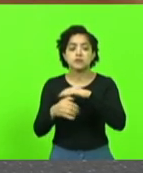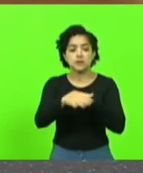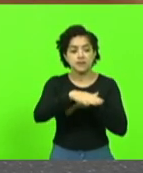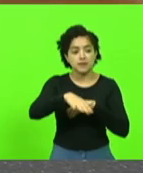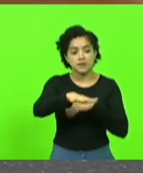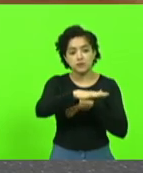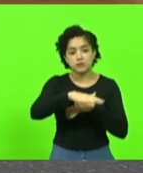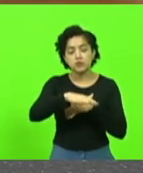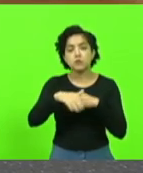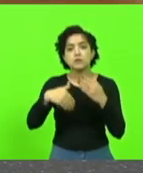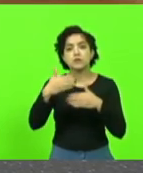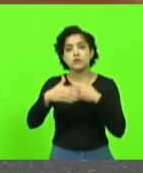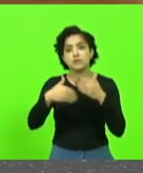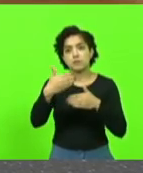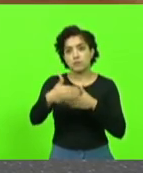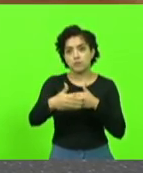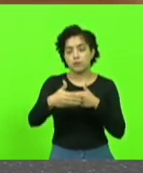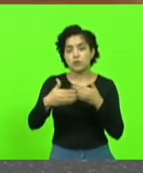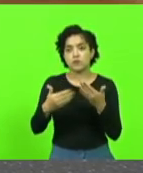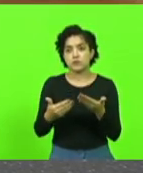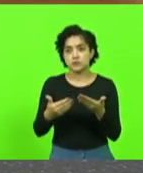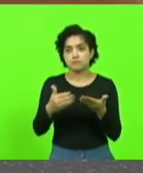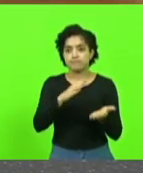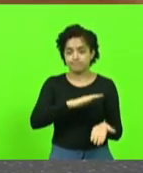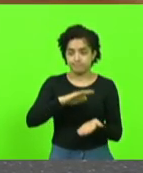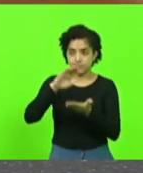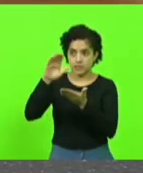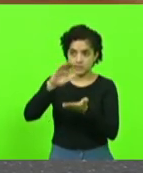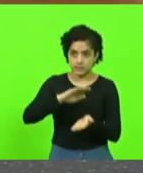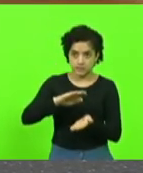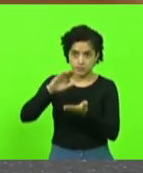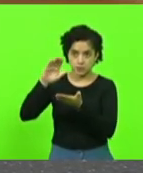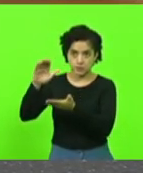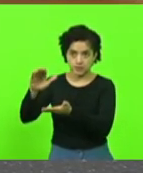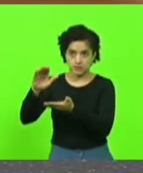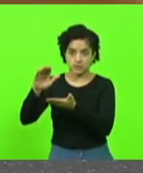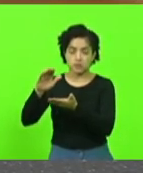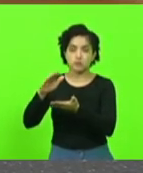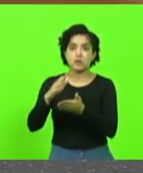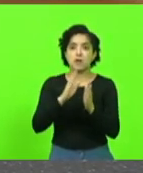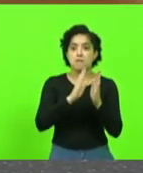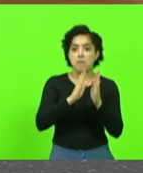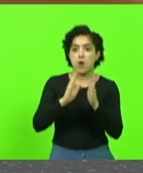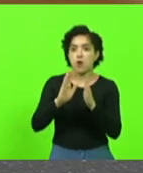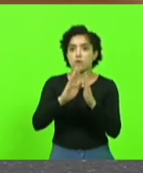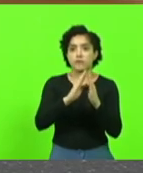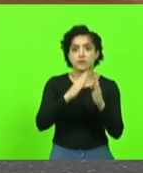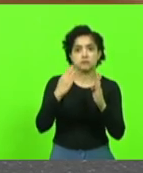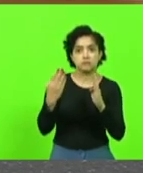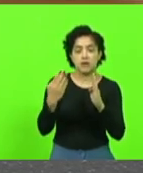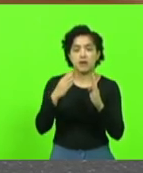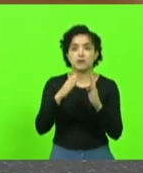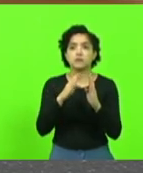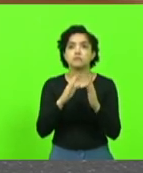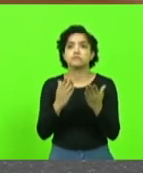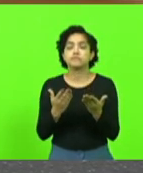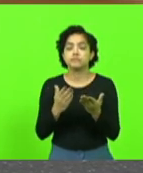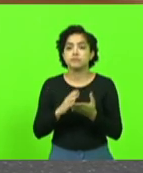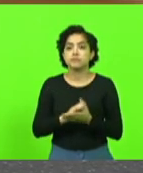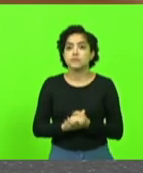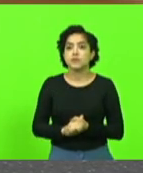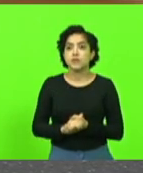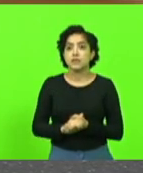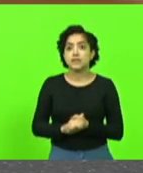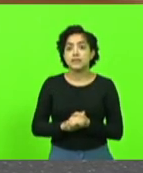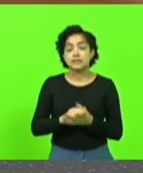certamente, para exportação, especialmente de imóveis. também, em